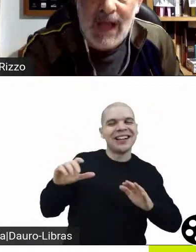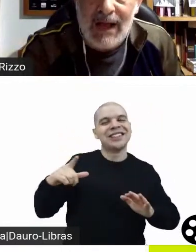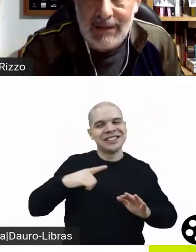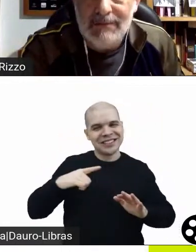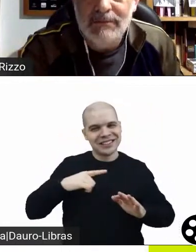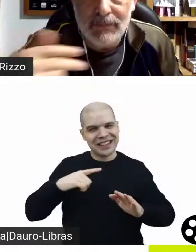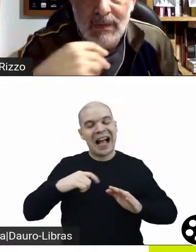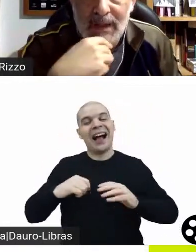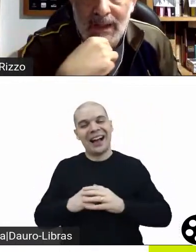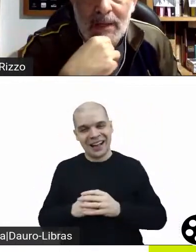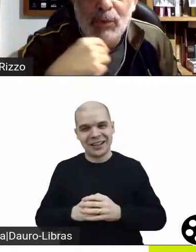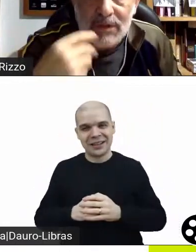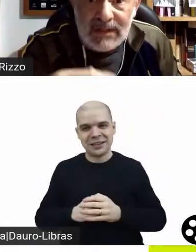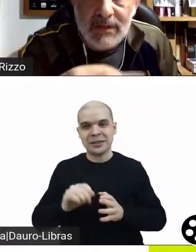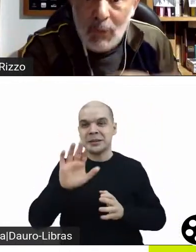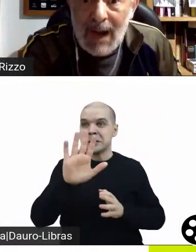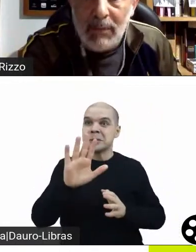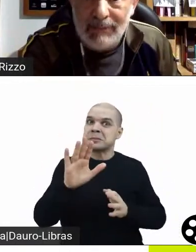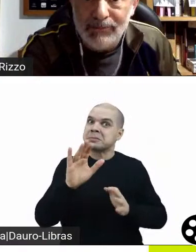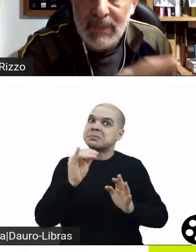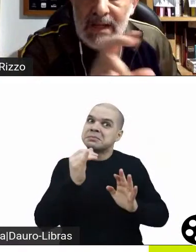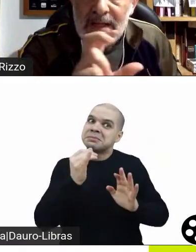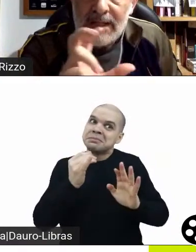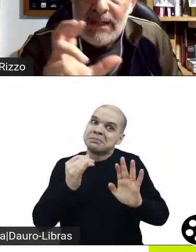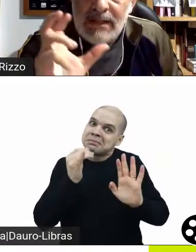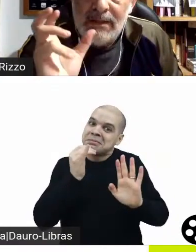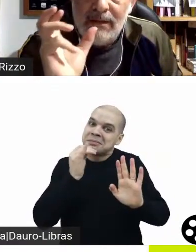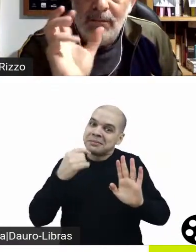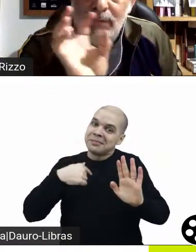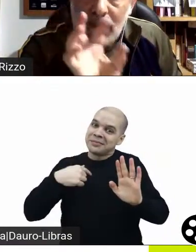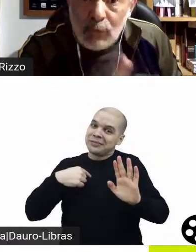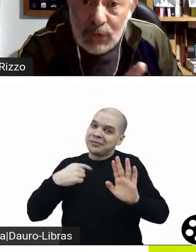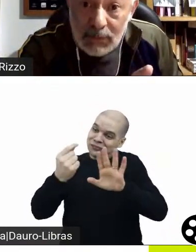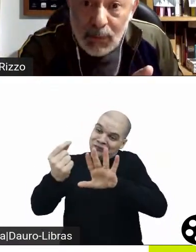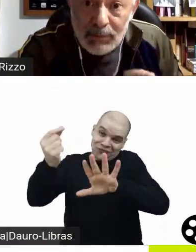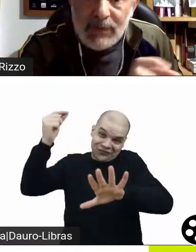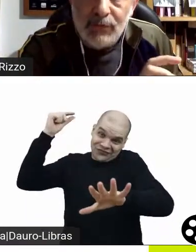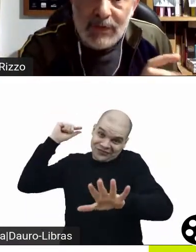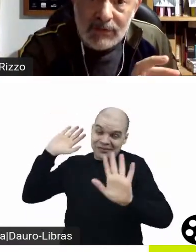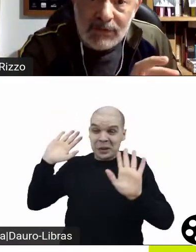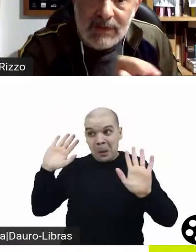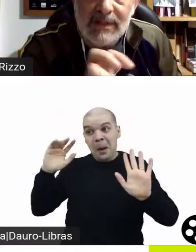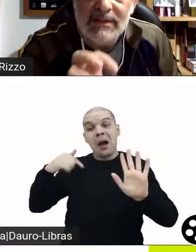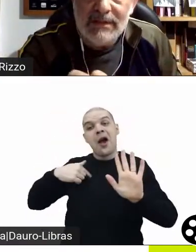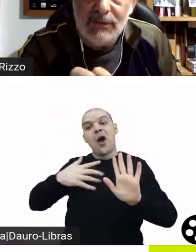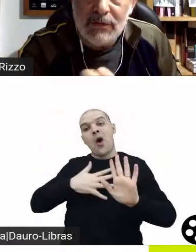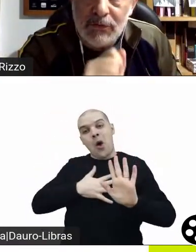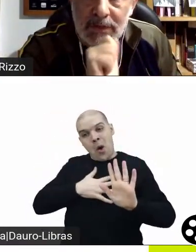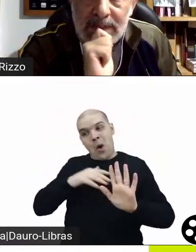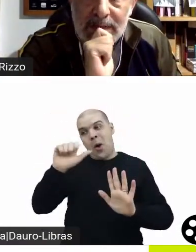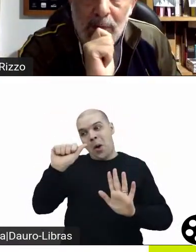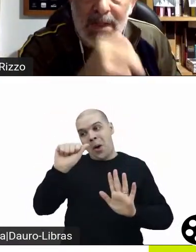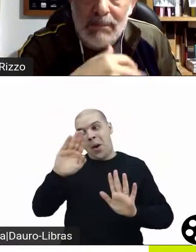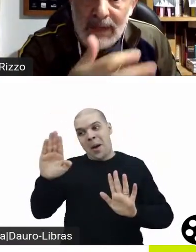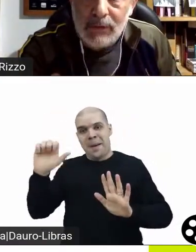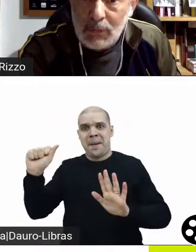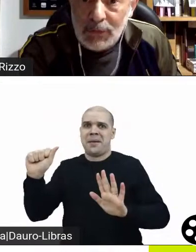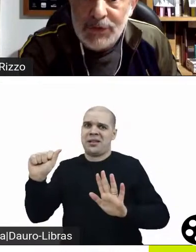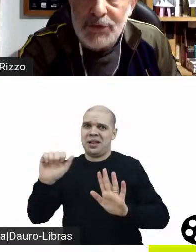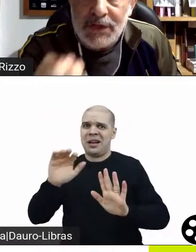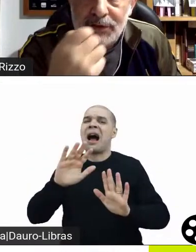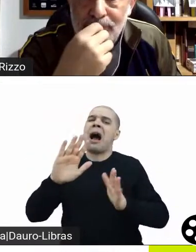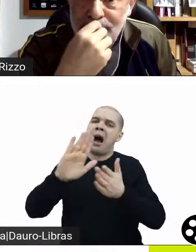como contar a importância do ABBA para a cultura pop do final dos anos 70 e início dos anos 80, como ela